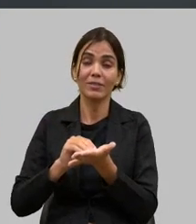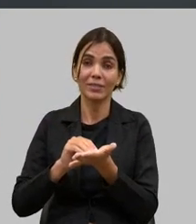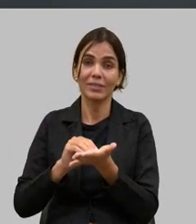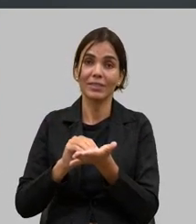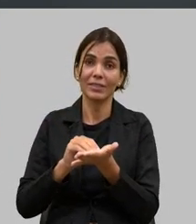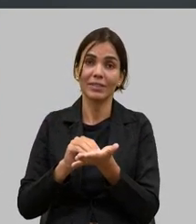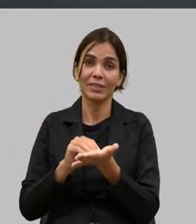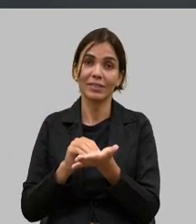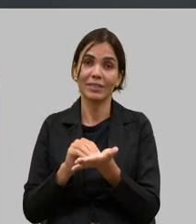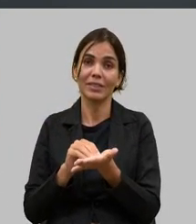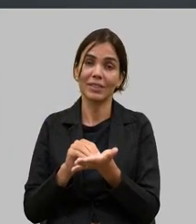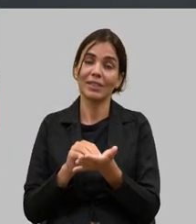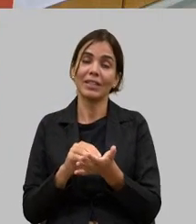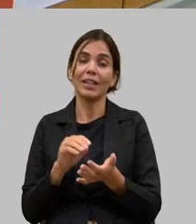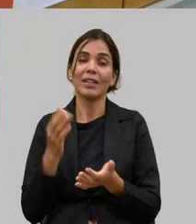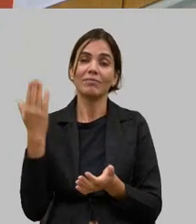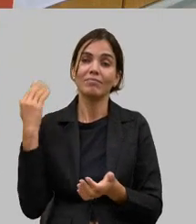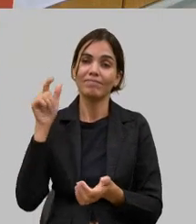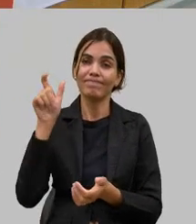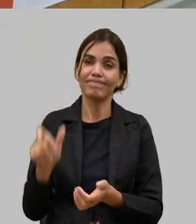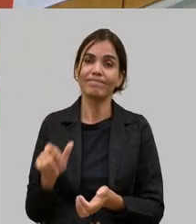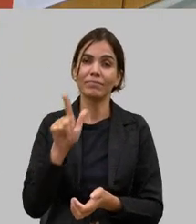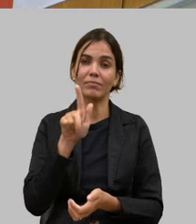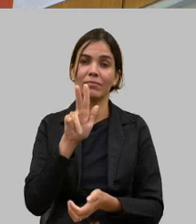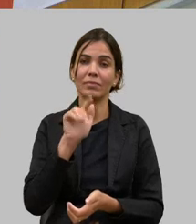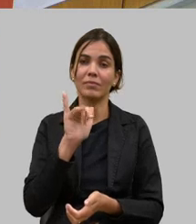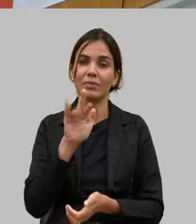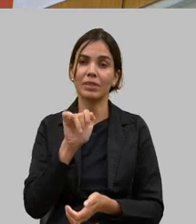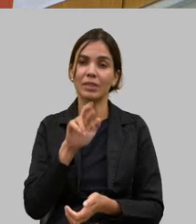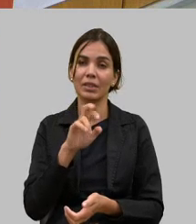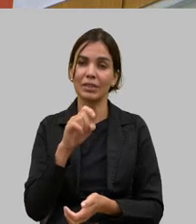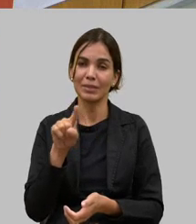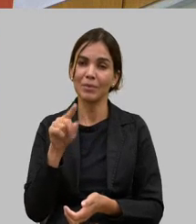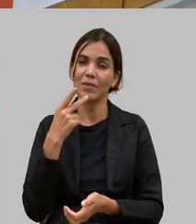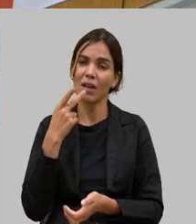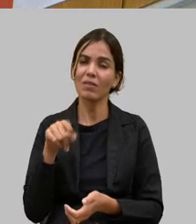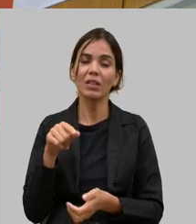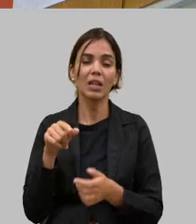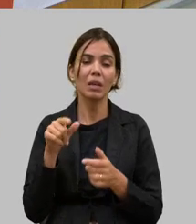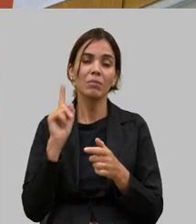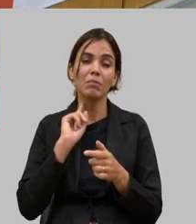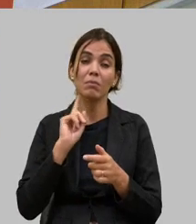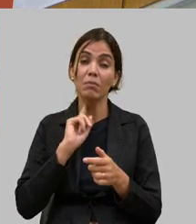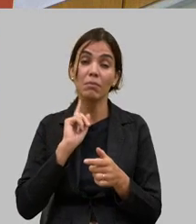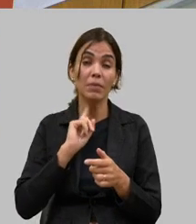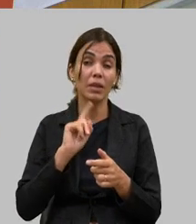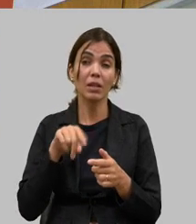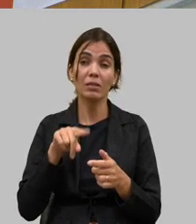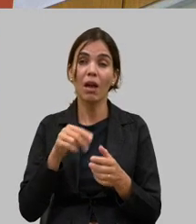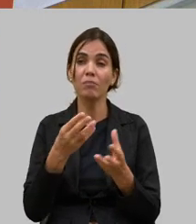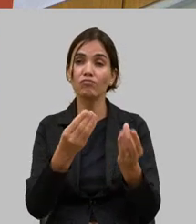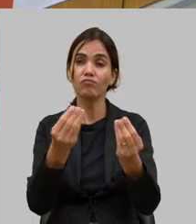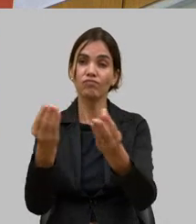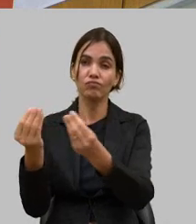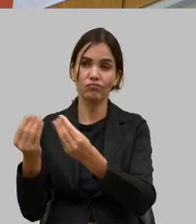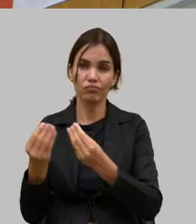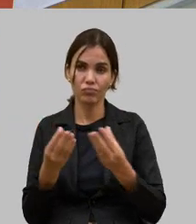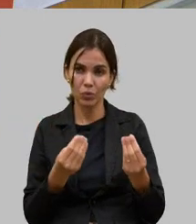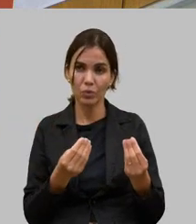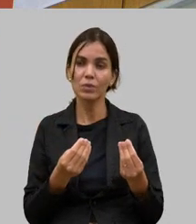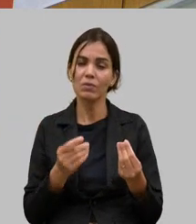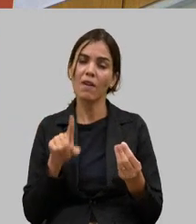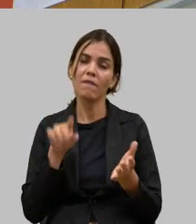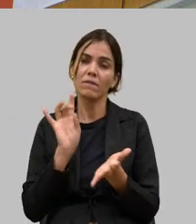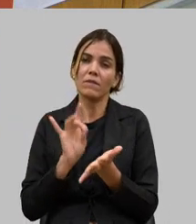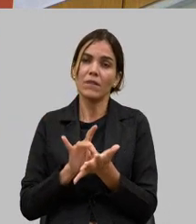e de fato são cada região com suas peculiaridades e aqui eu não poderia deixar de mencionar a questão do noroeste